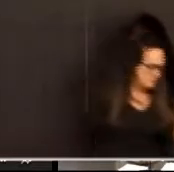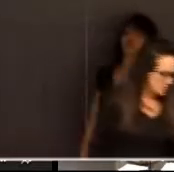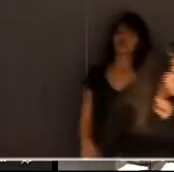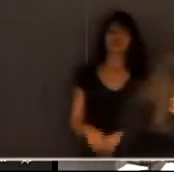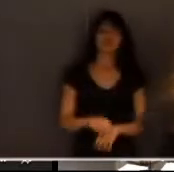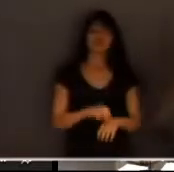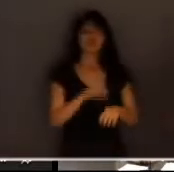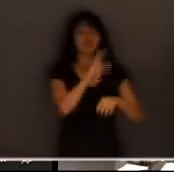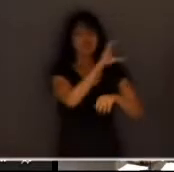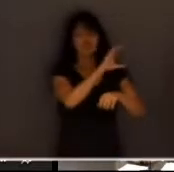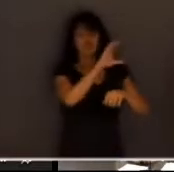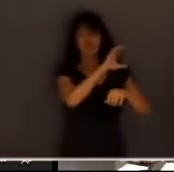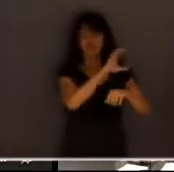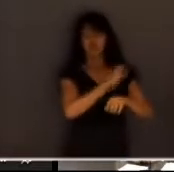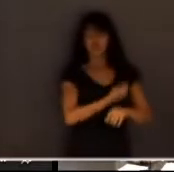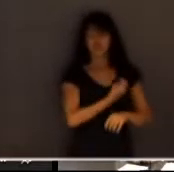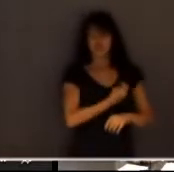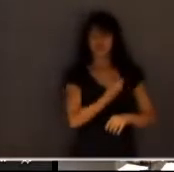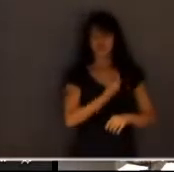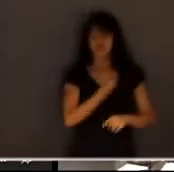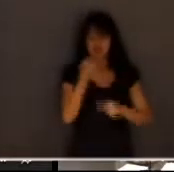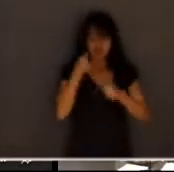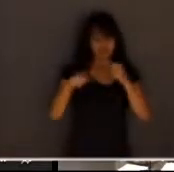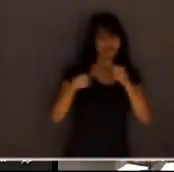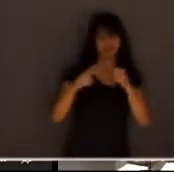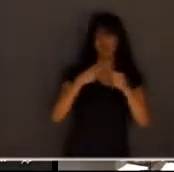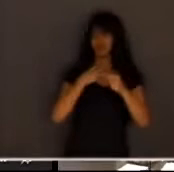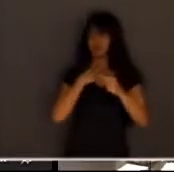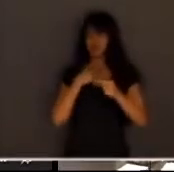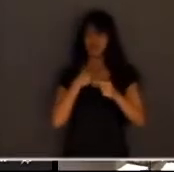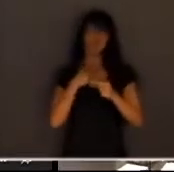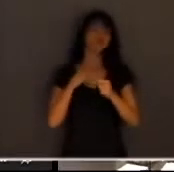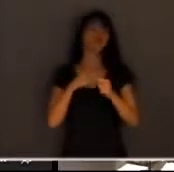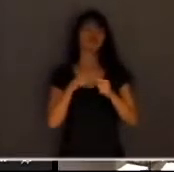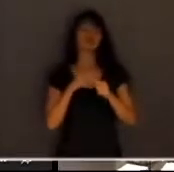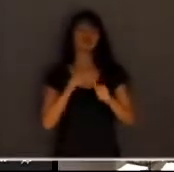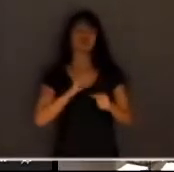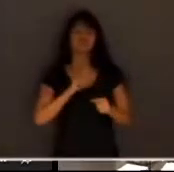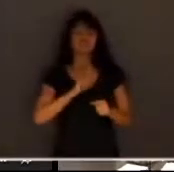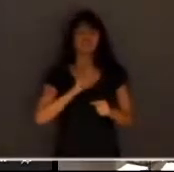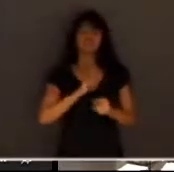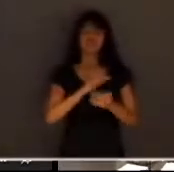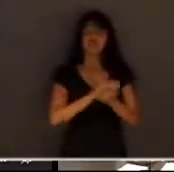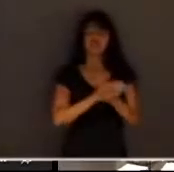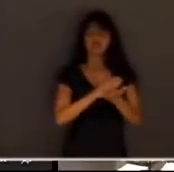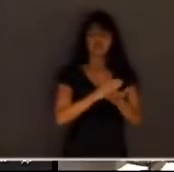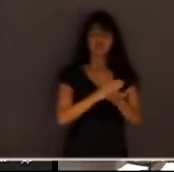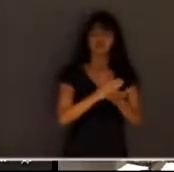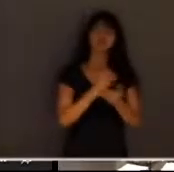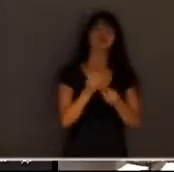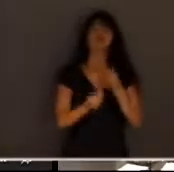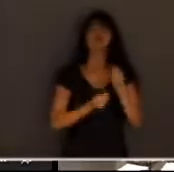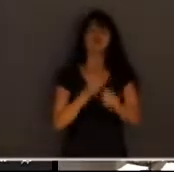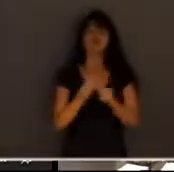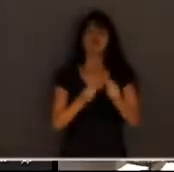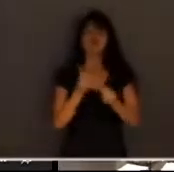a vida é um direito inviolável há então o princípio da inviolabilidade da pessoa humana o mesmo artigo quinto